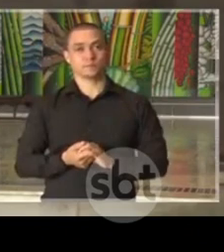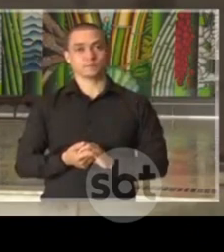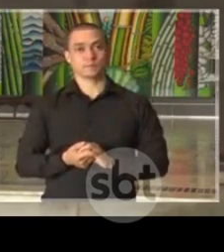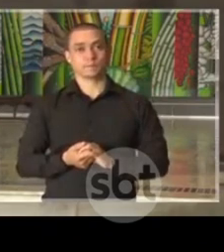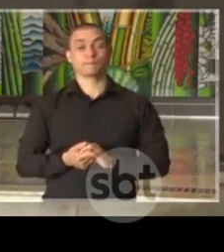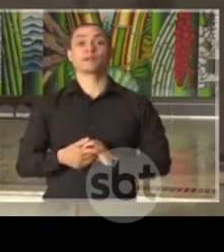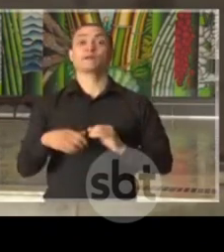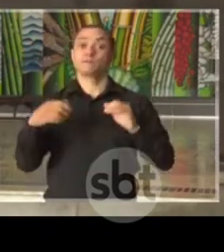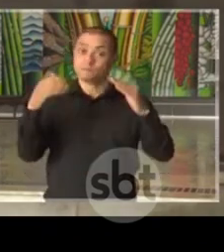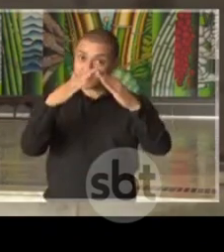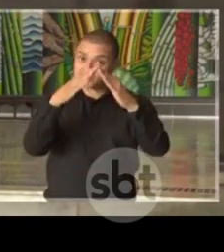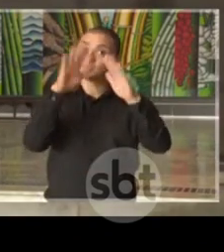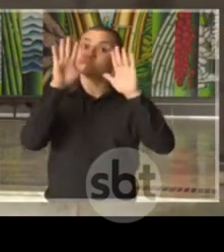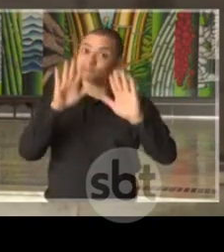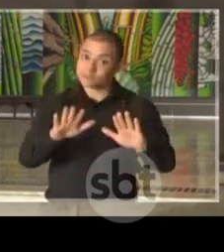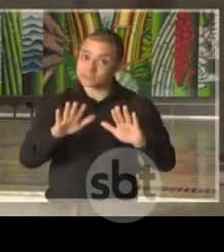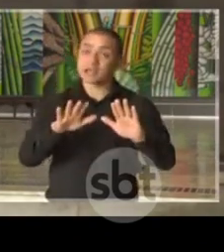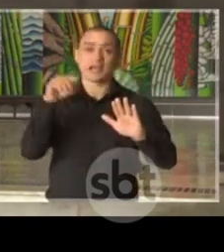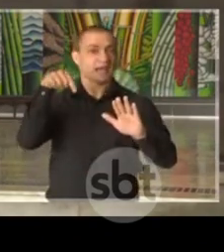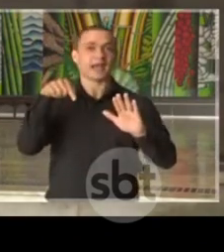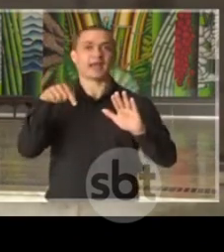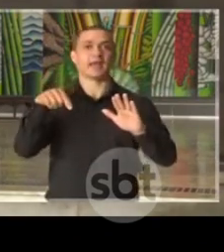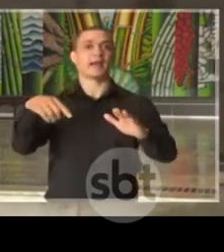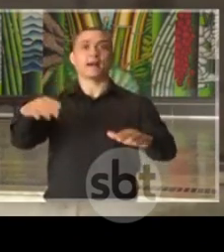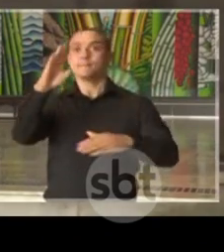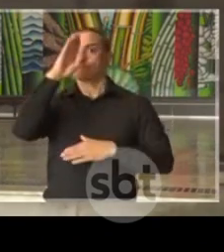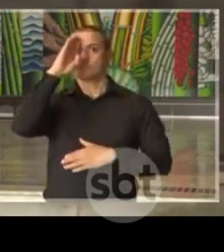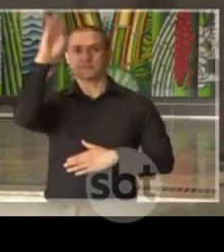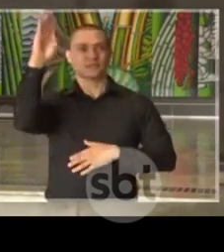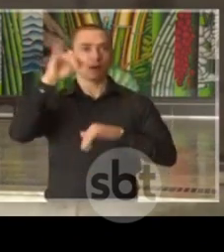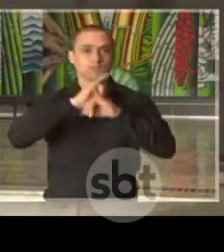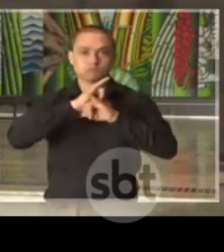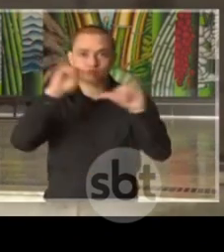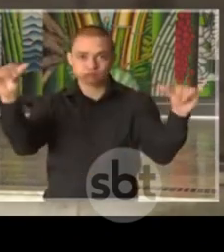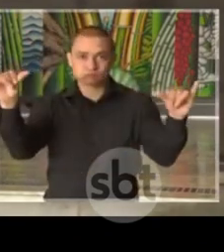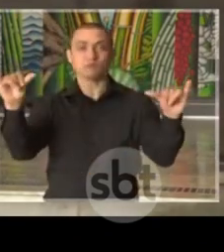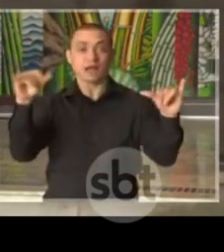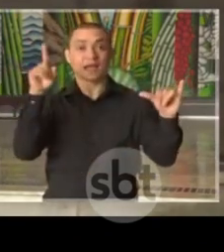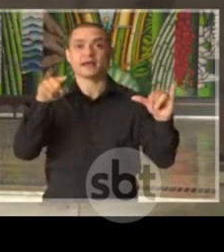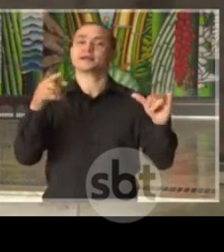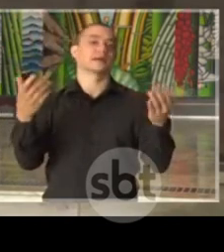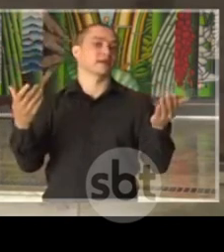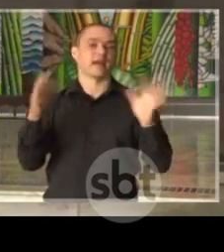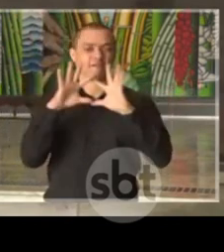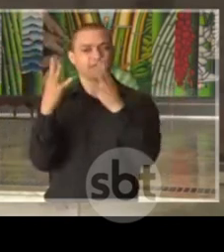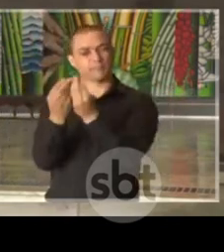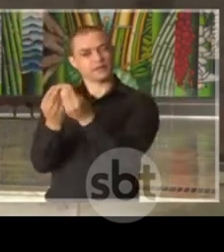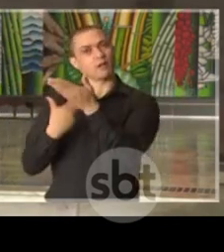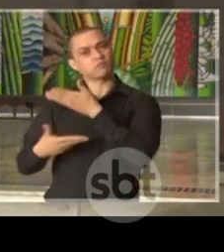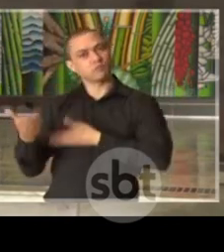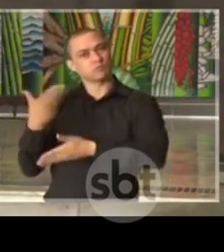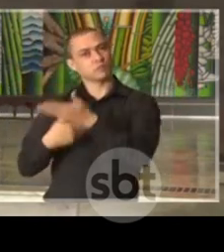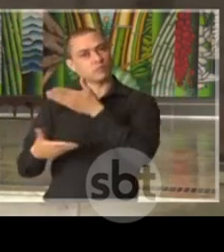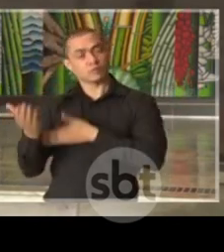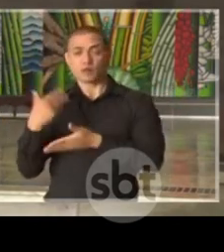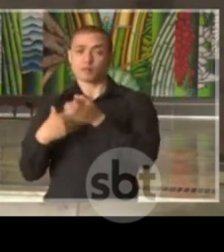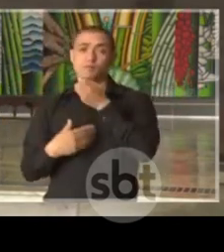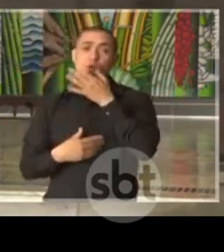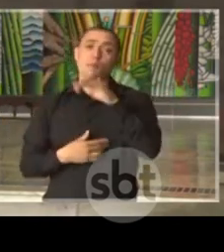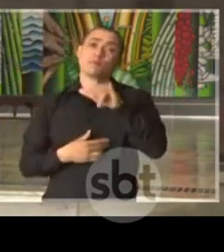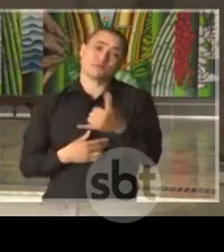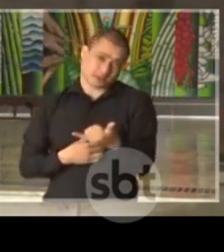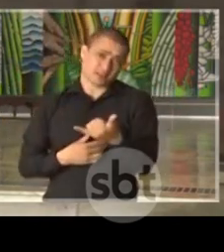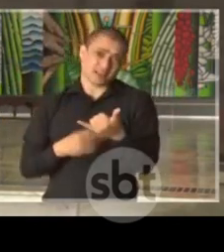Fiquem em casa. Esta é a grande recomendação. Convivam em família. A crise